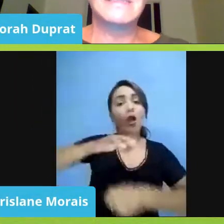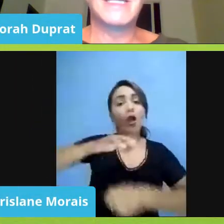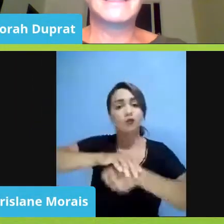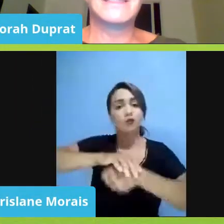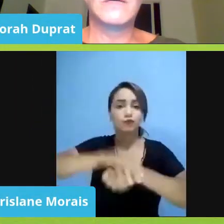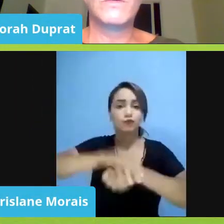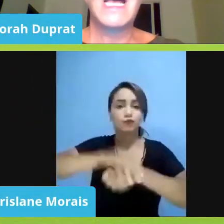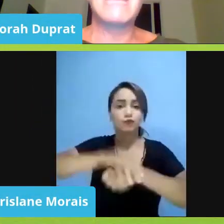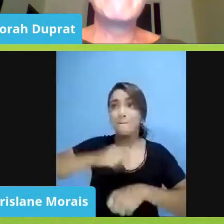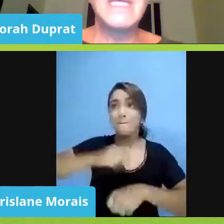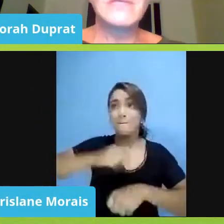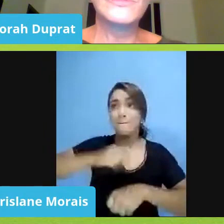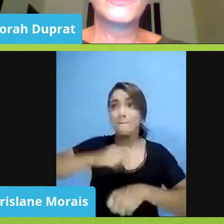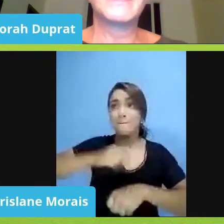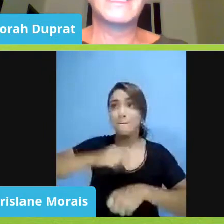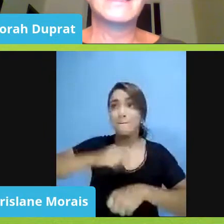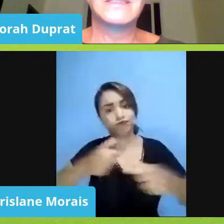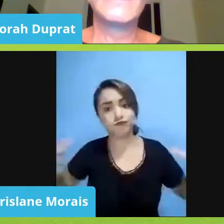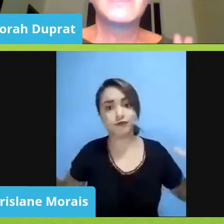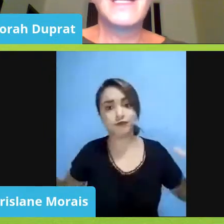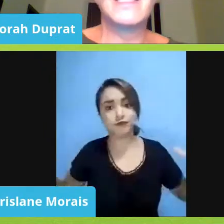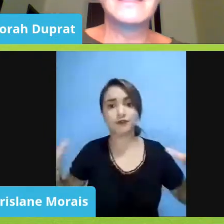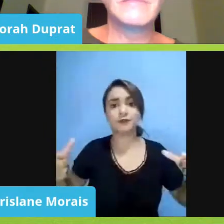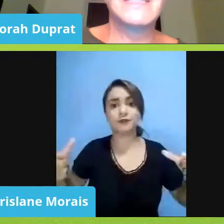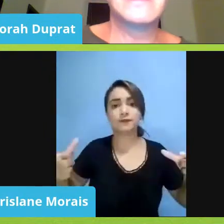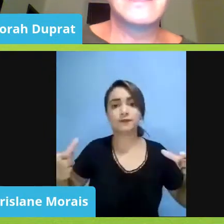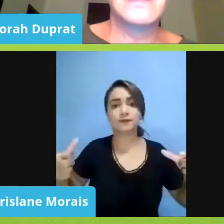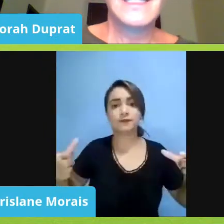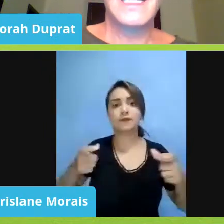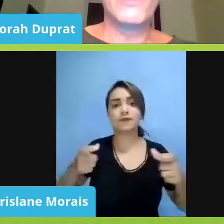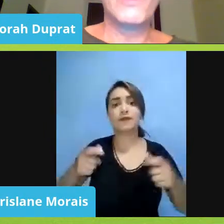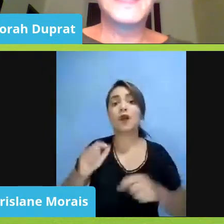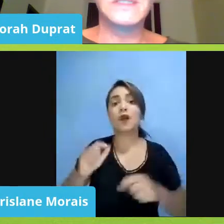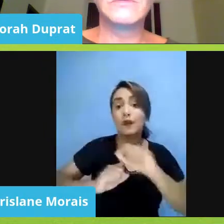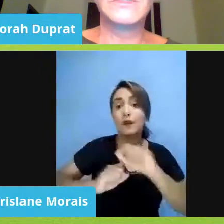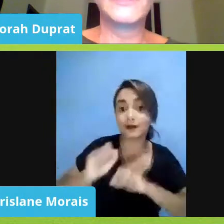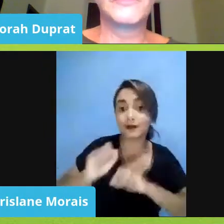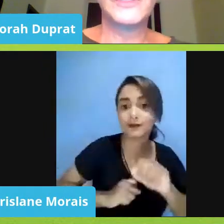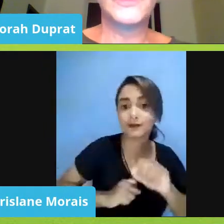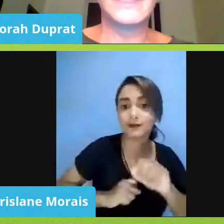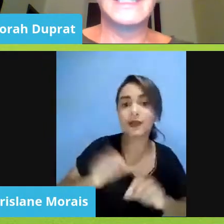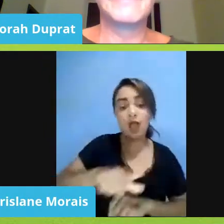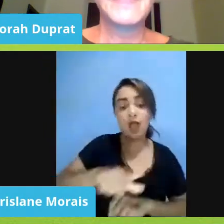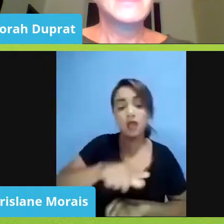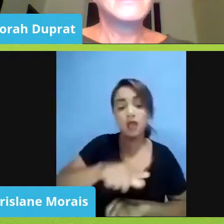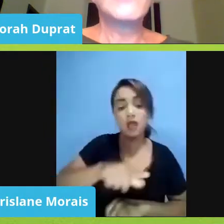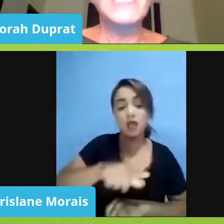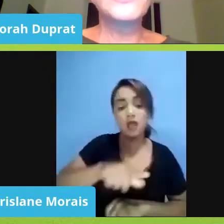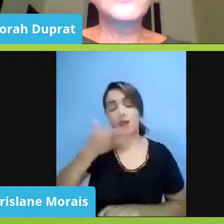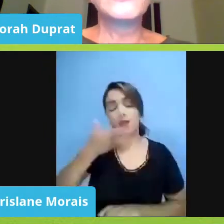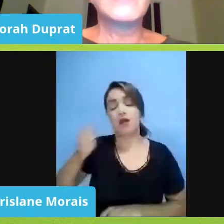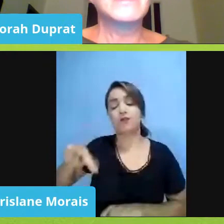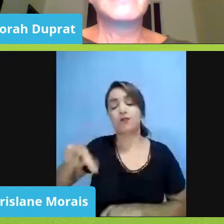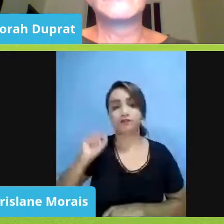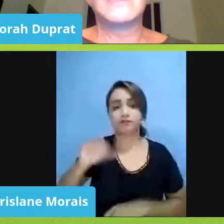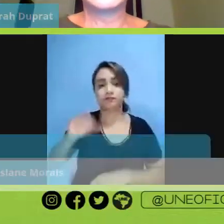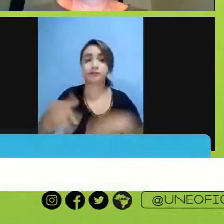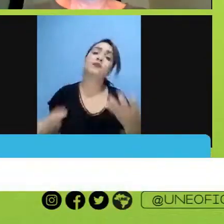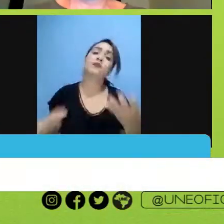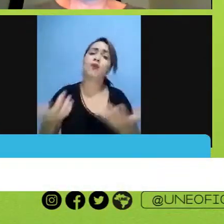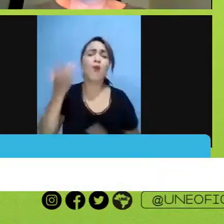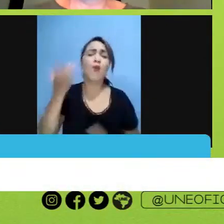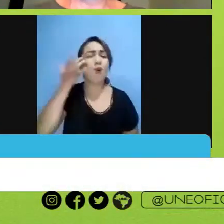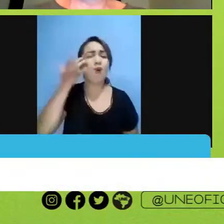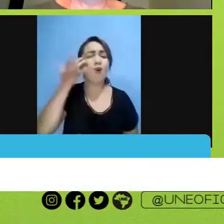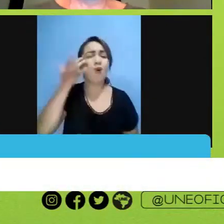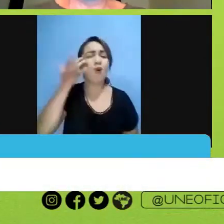mais emancipação, a menos de dominação, essa vai ser a opção que eu vou escolher. E eu acho que isso não é uma